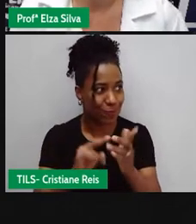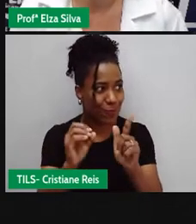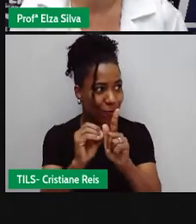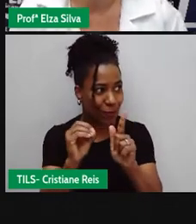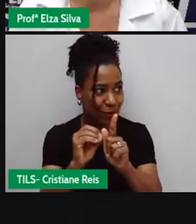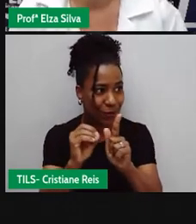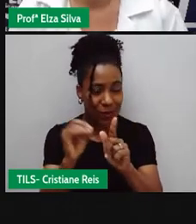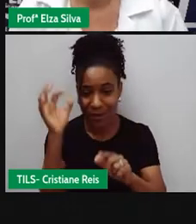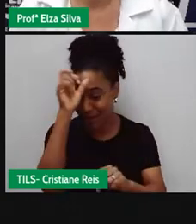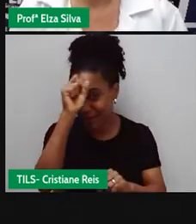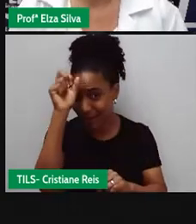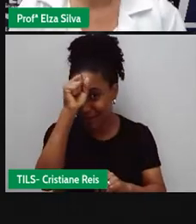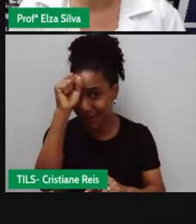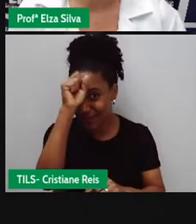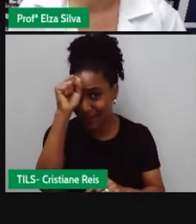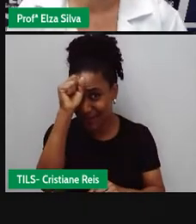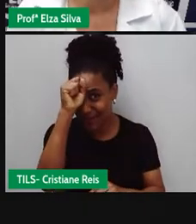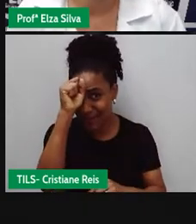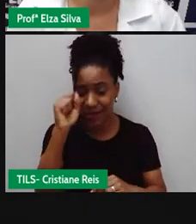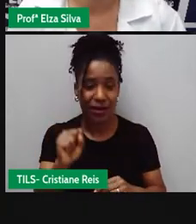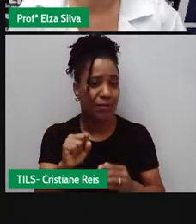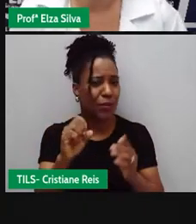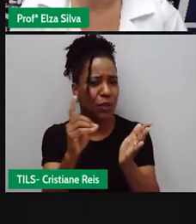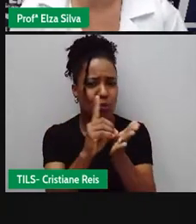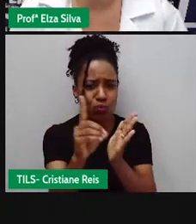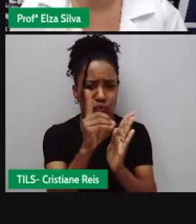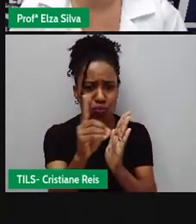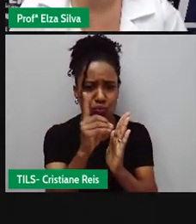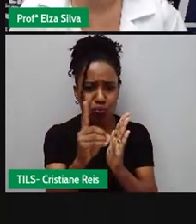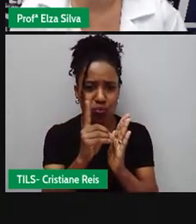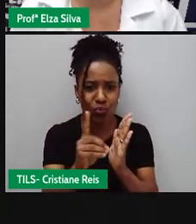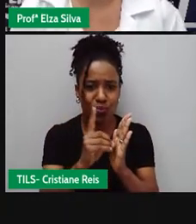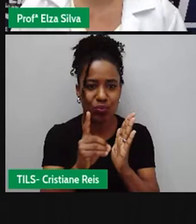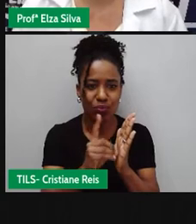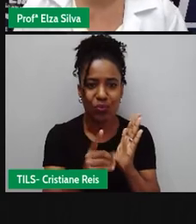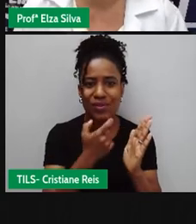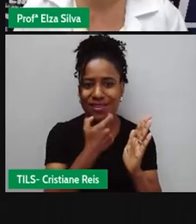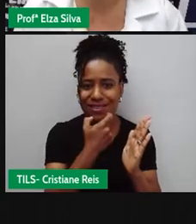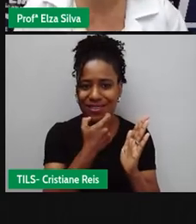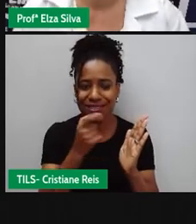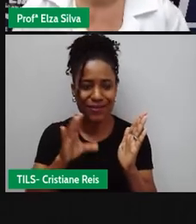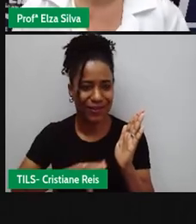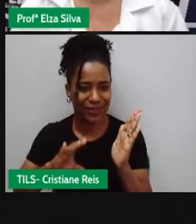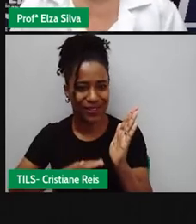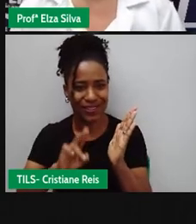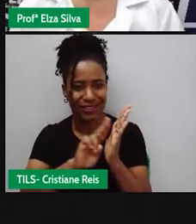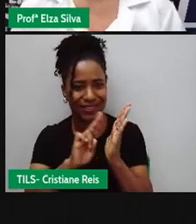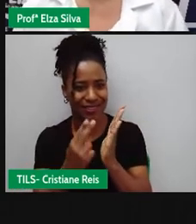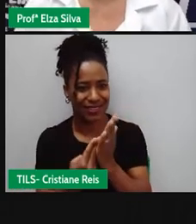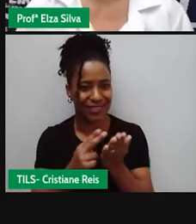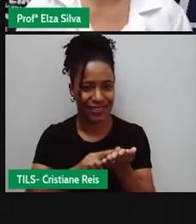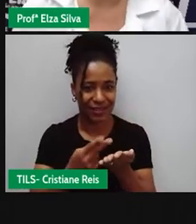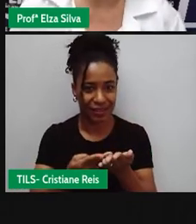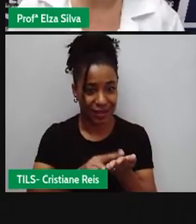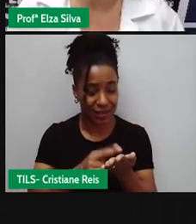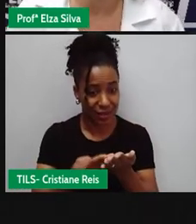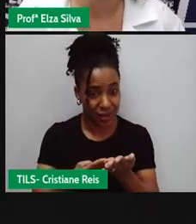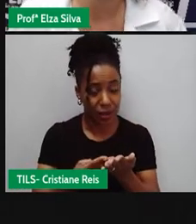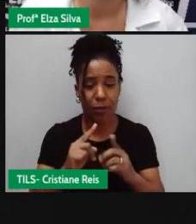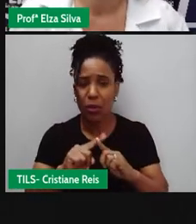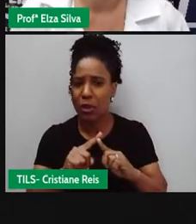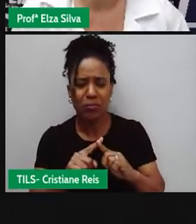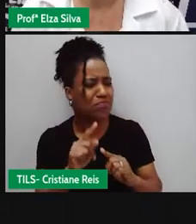Porque é um dicionário online que você pode recorrer quando tiver dúvidas Em relação ao significado de algumas